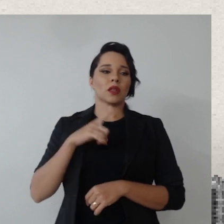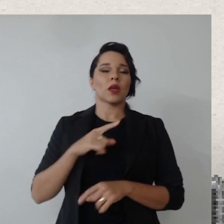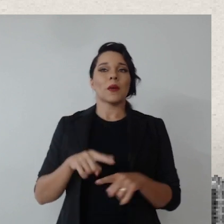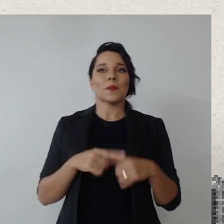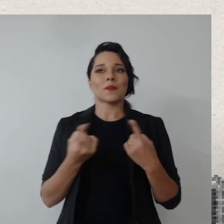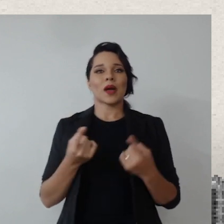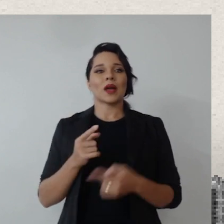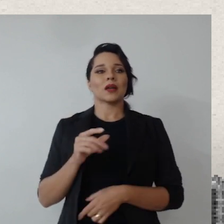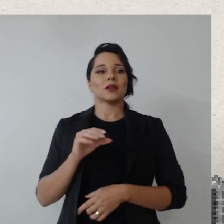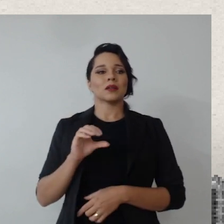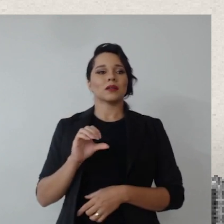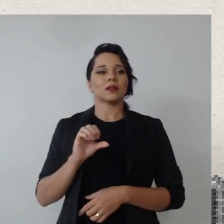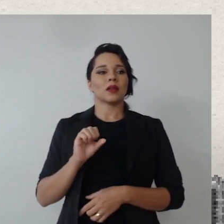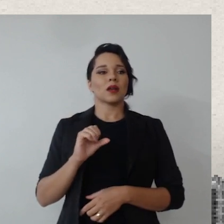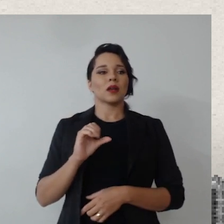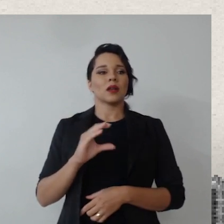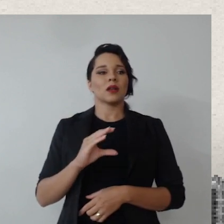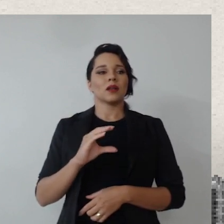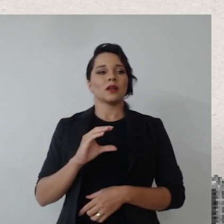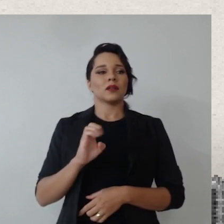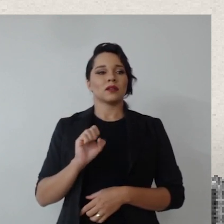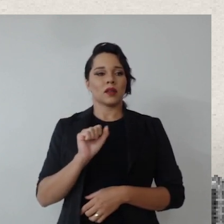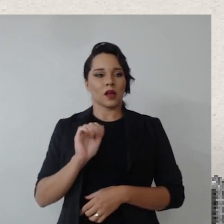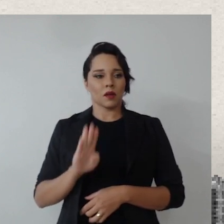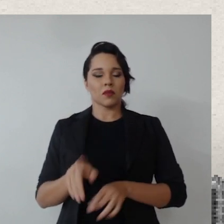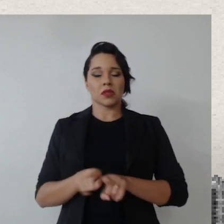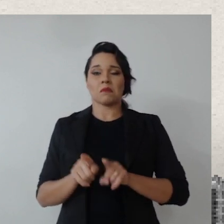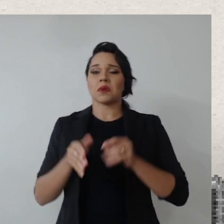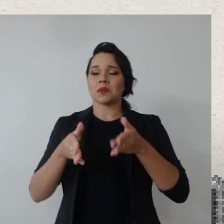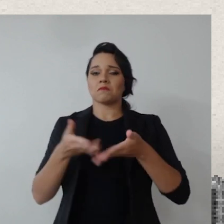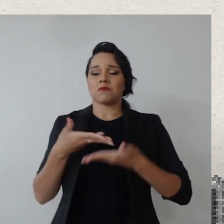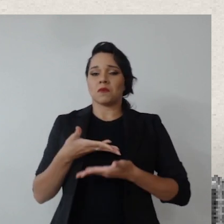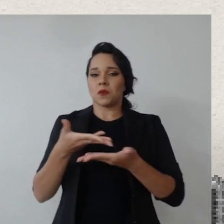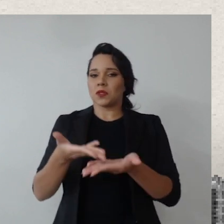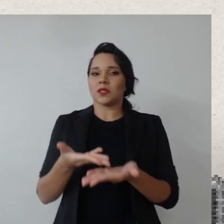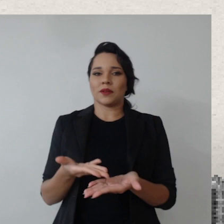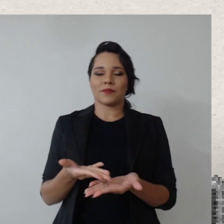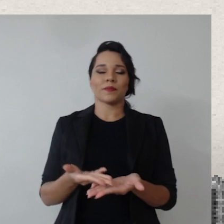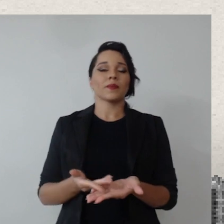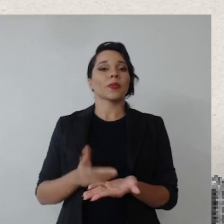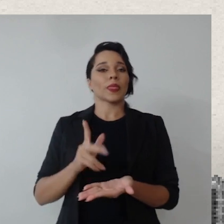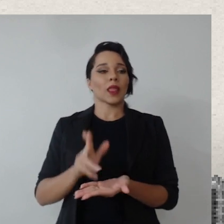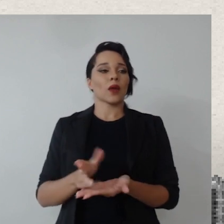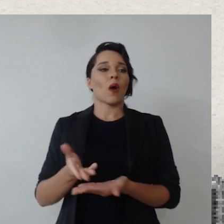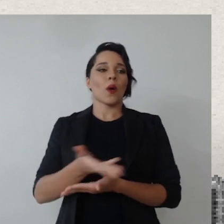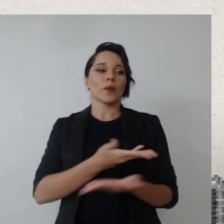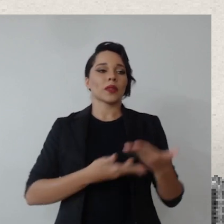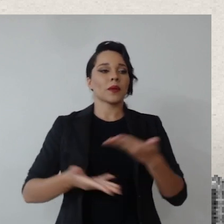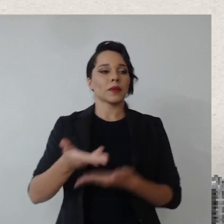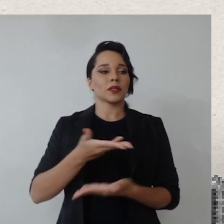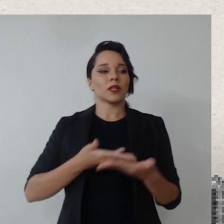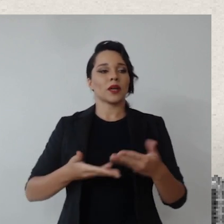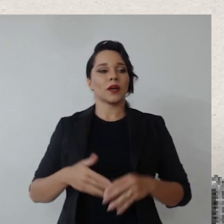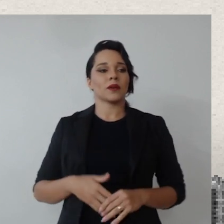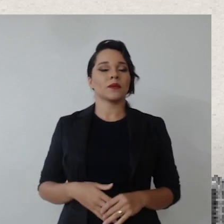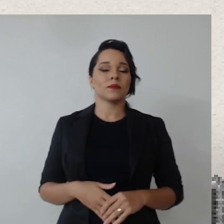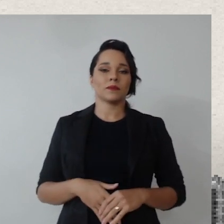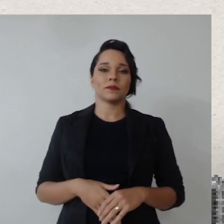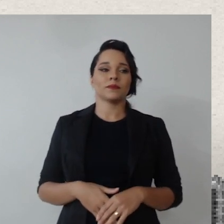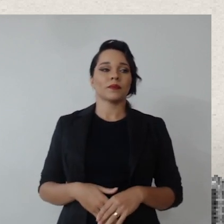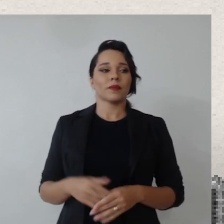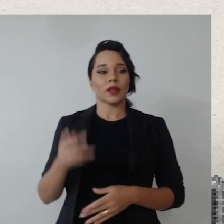tem, mas a SEAM se coloca à disposição também para agir como o intermediário